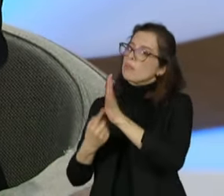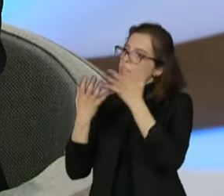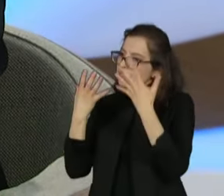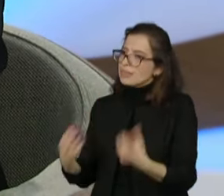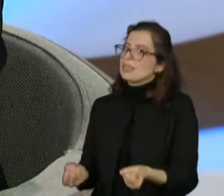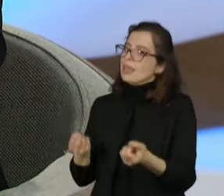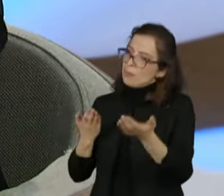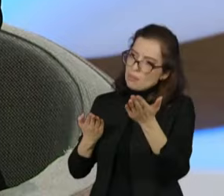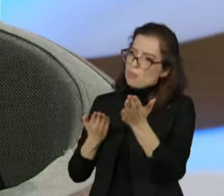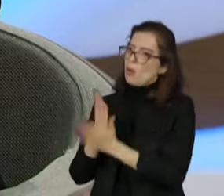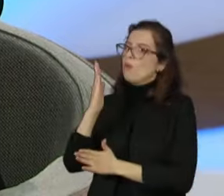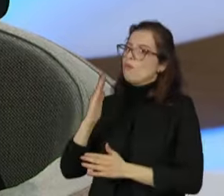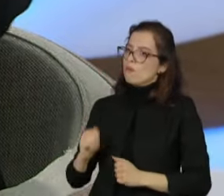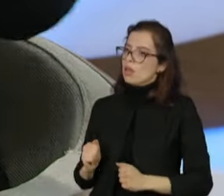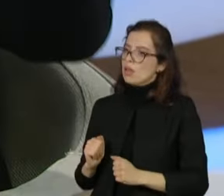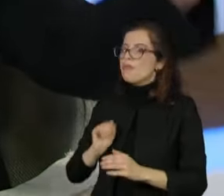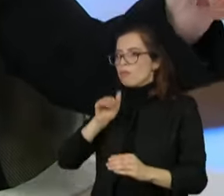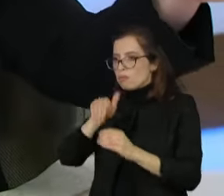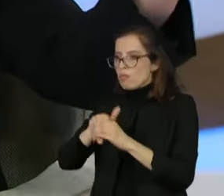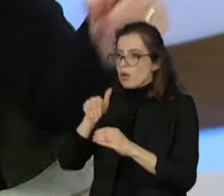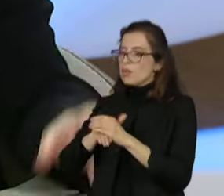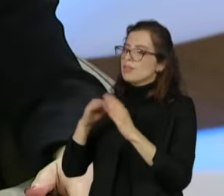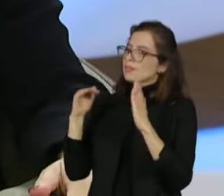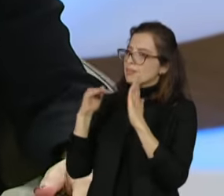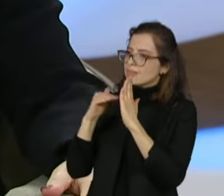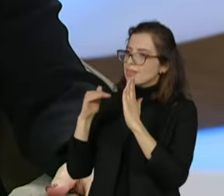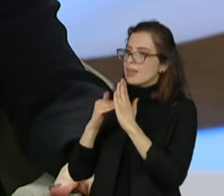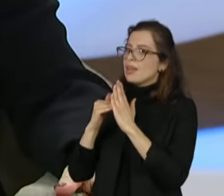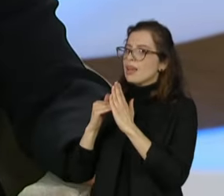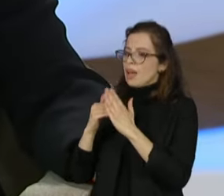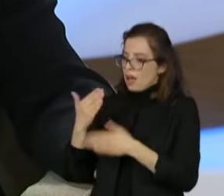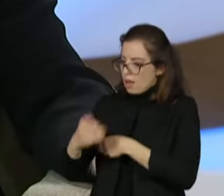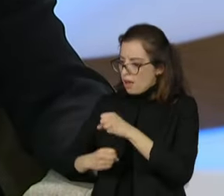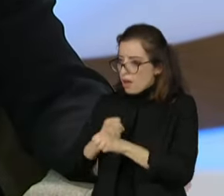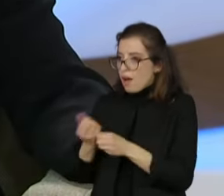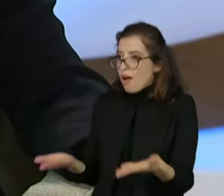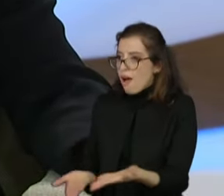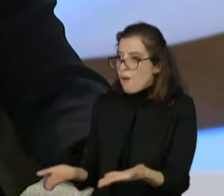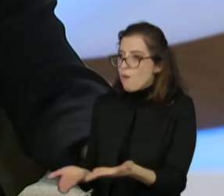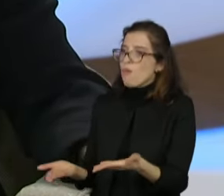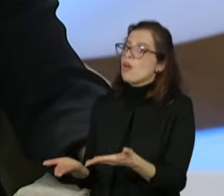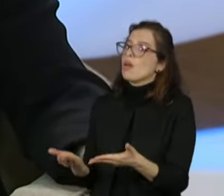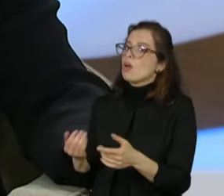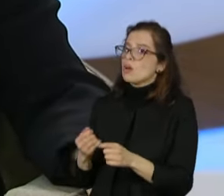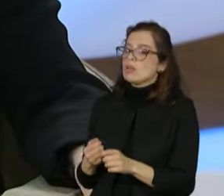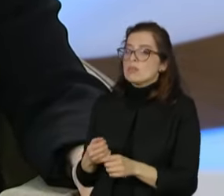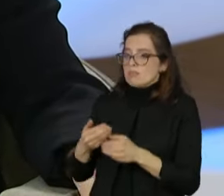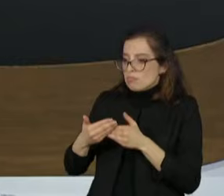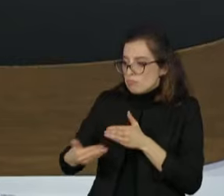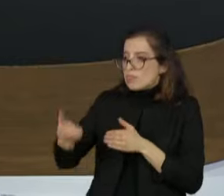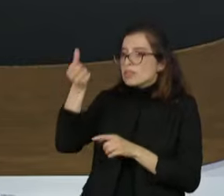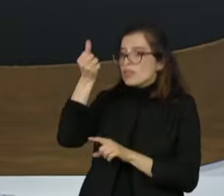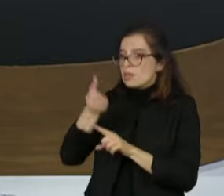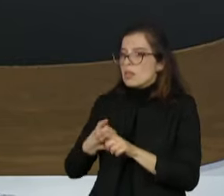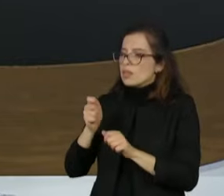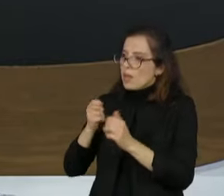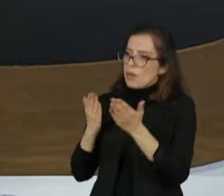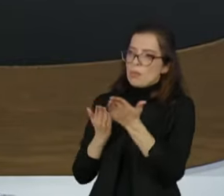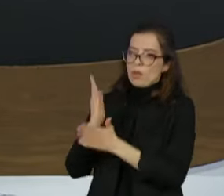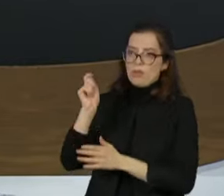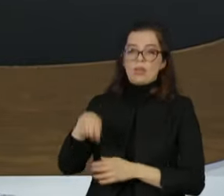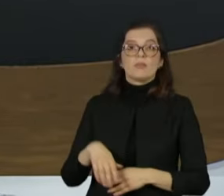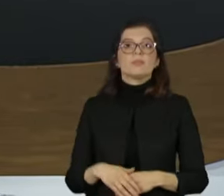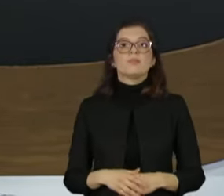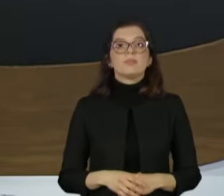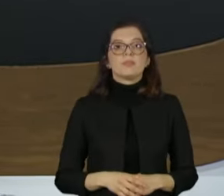Senado este ano, Caterine, e com isso, em seis meses do ano que vem, votar na Câmara dos Deputados. Senadora, para encerrar o